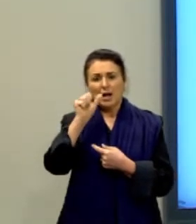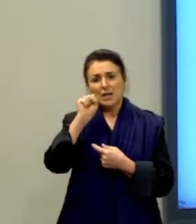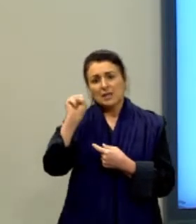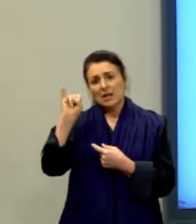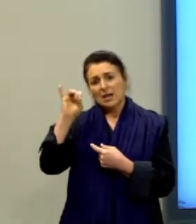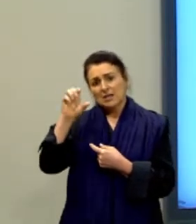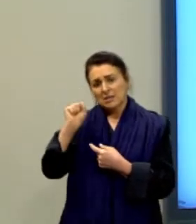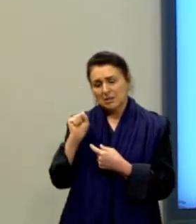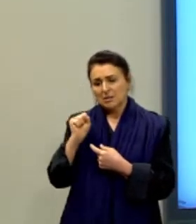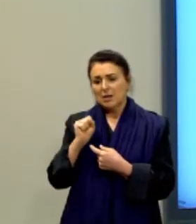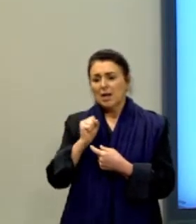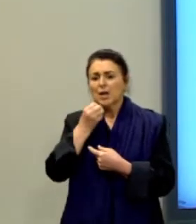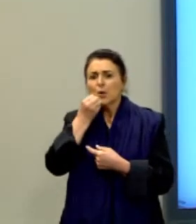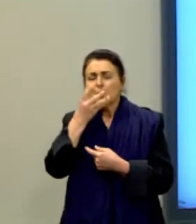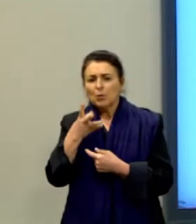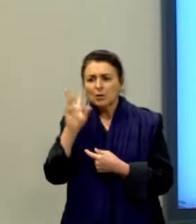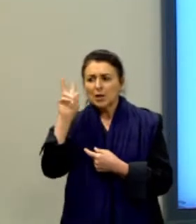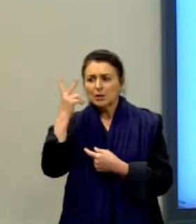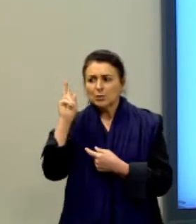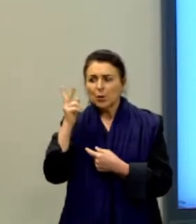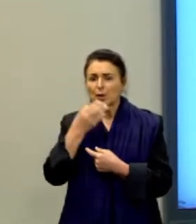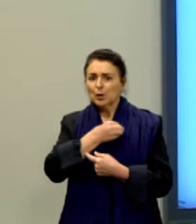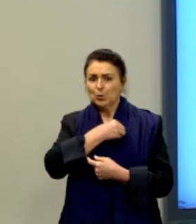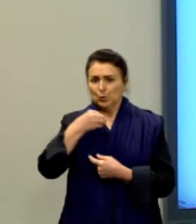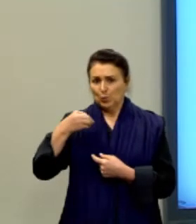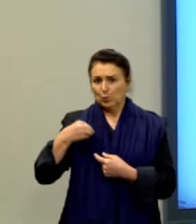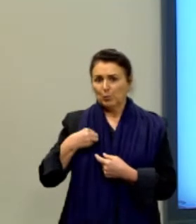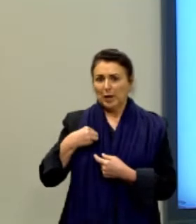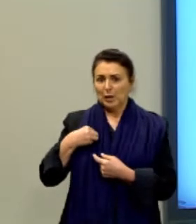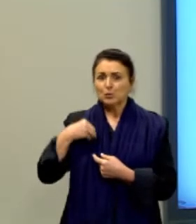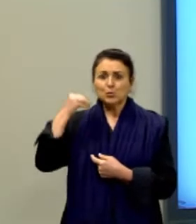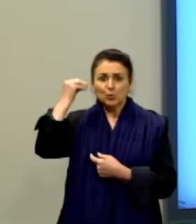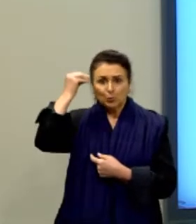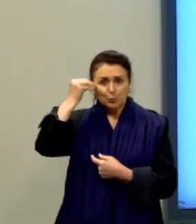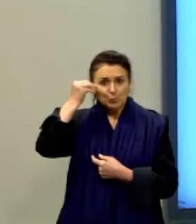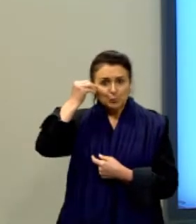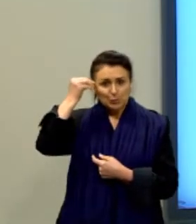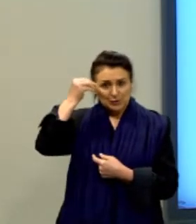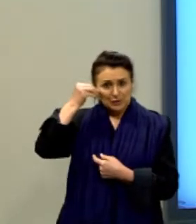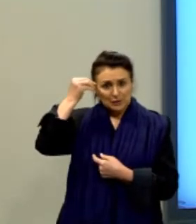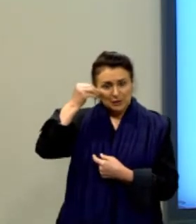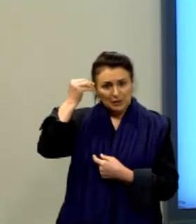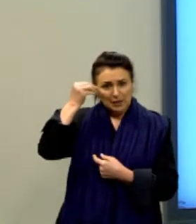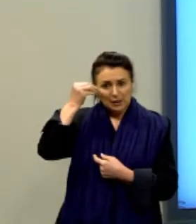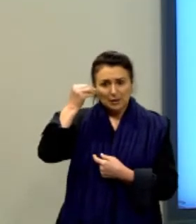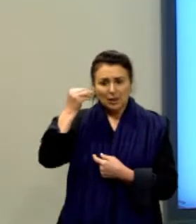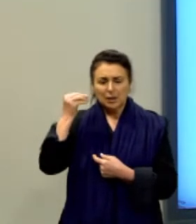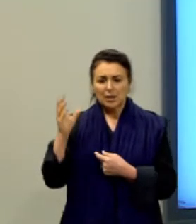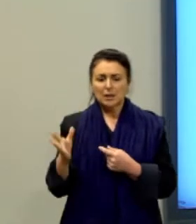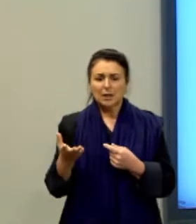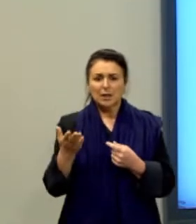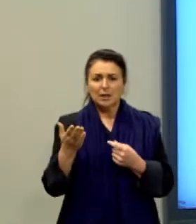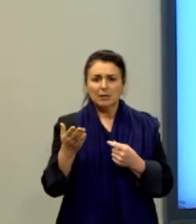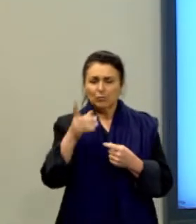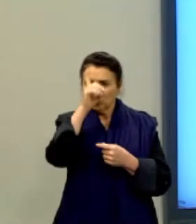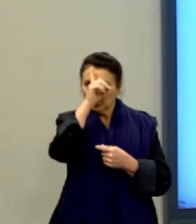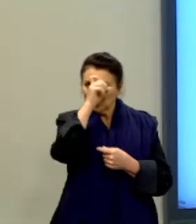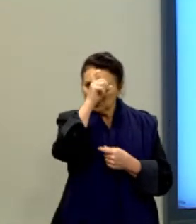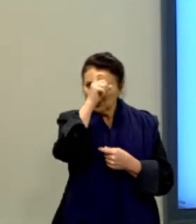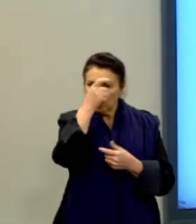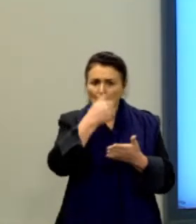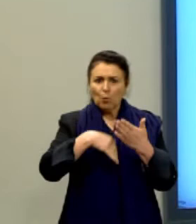interna em seu hospital quase todos os habitantes da cidade, pois acredita que eles